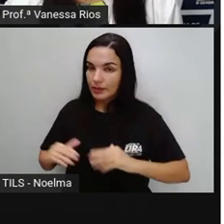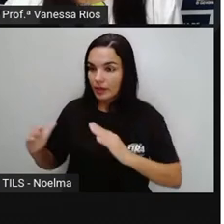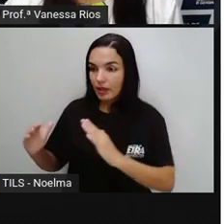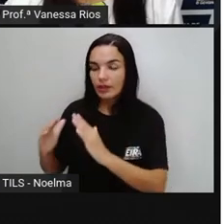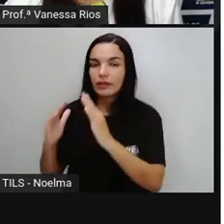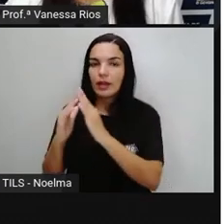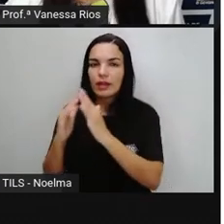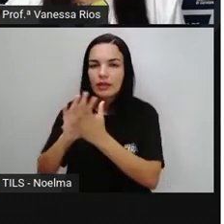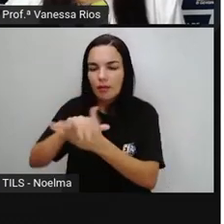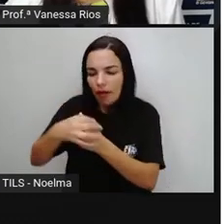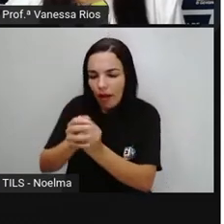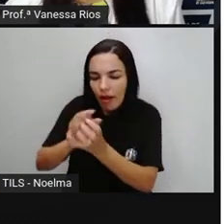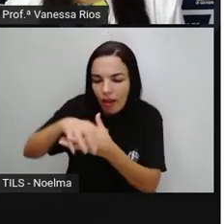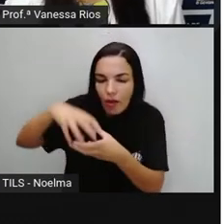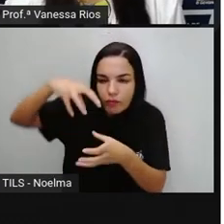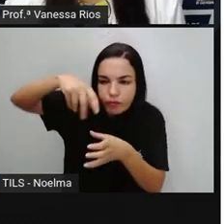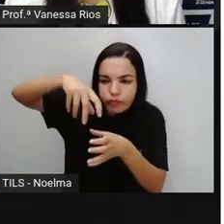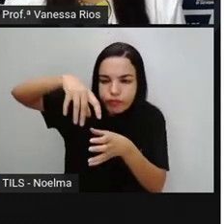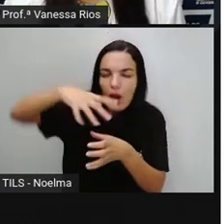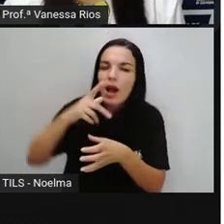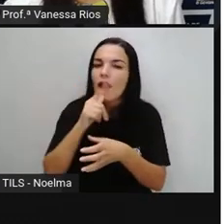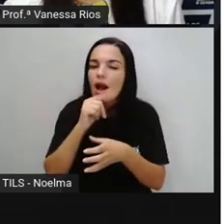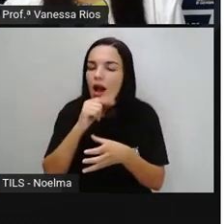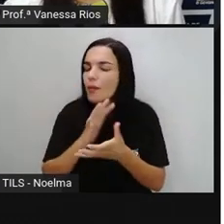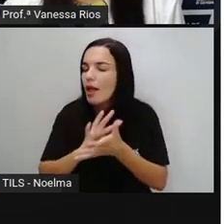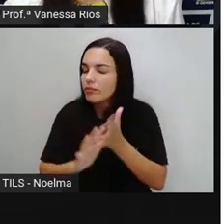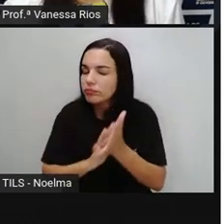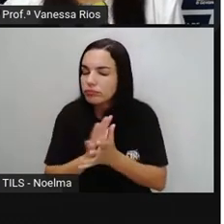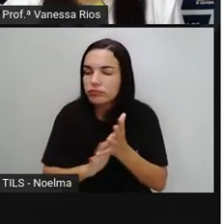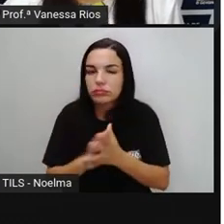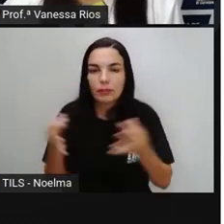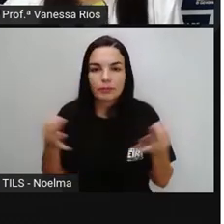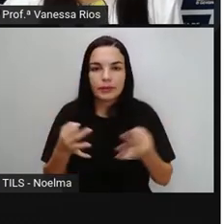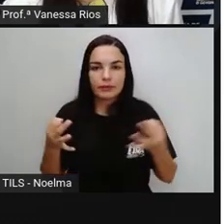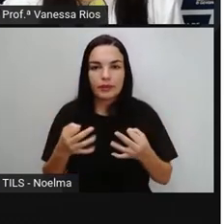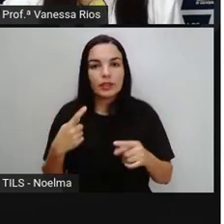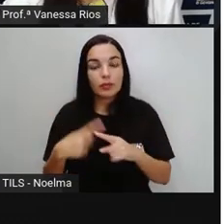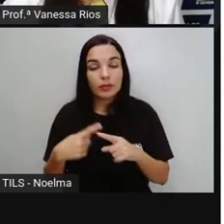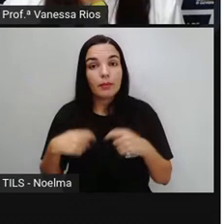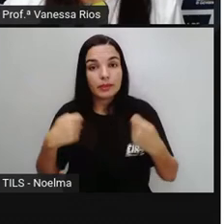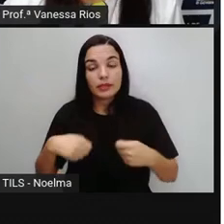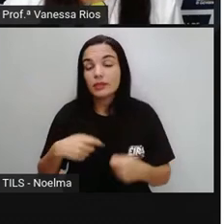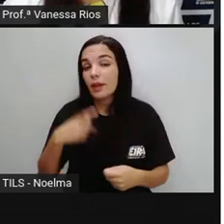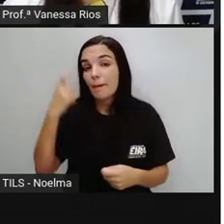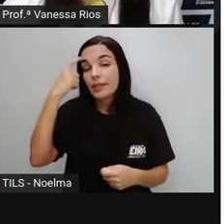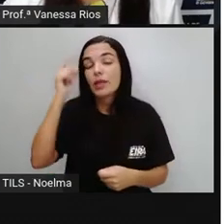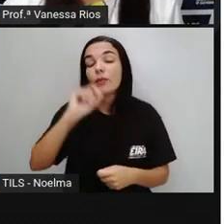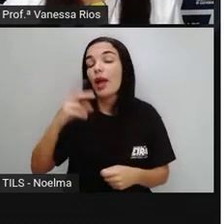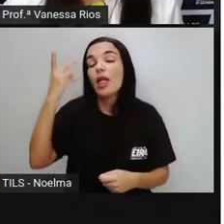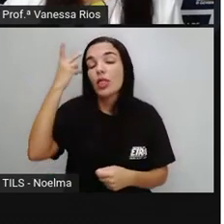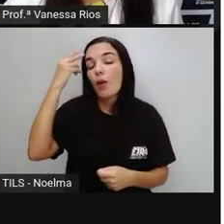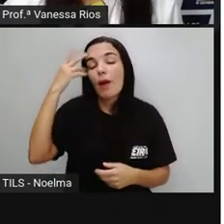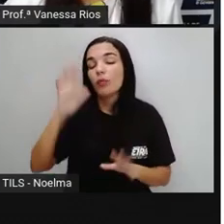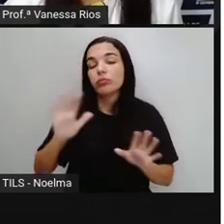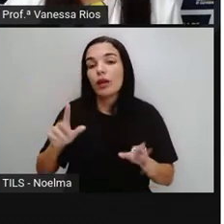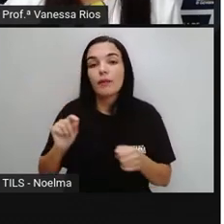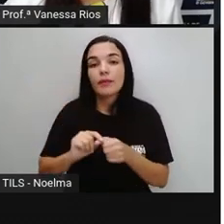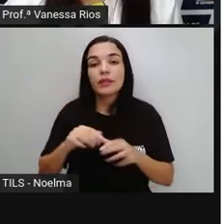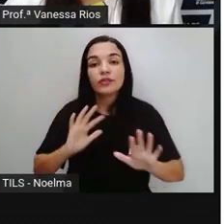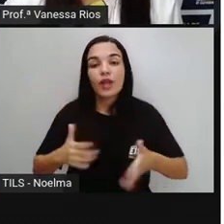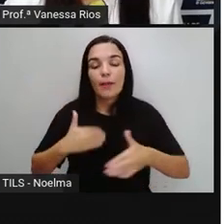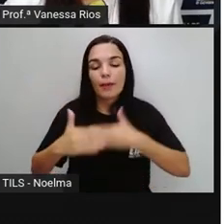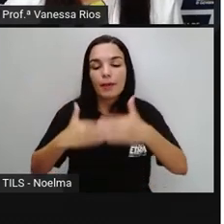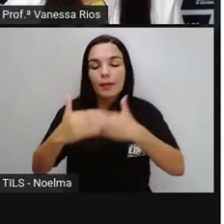Lavar E ter essa Atividade Como algo Que é Normal Que faz parte Realmente Do